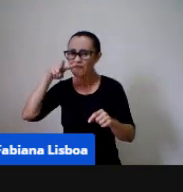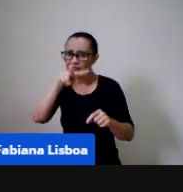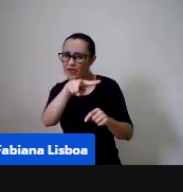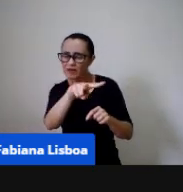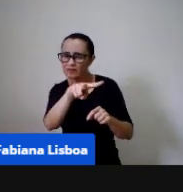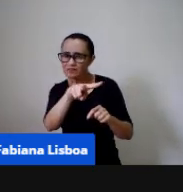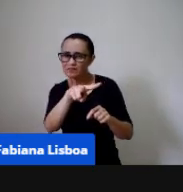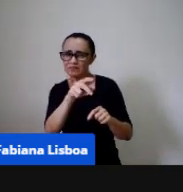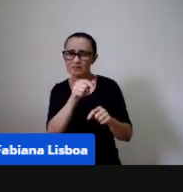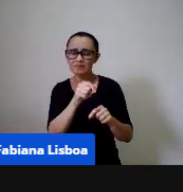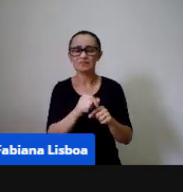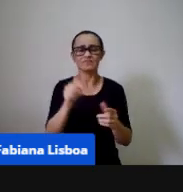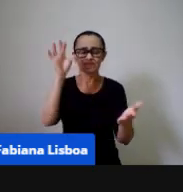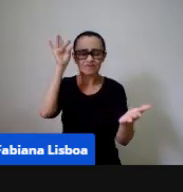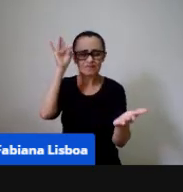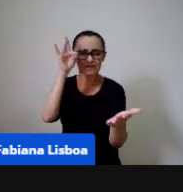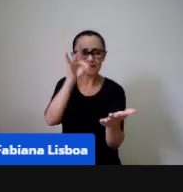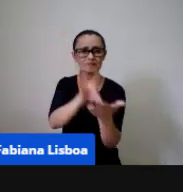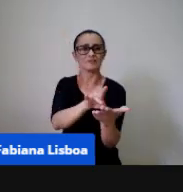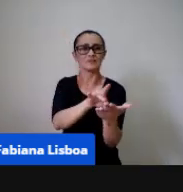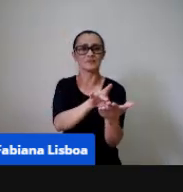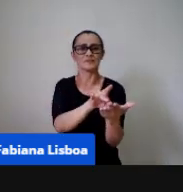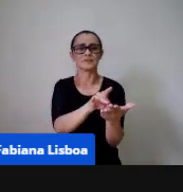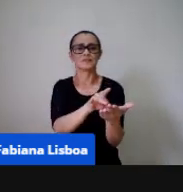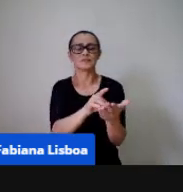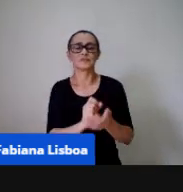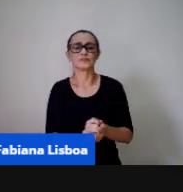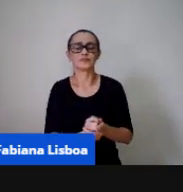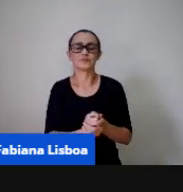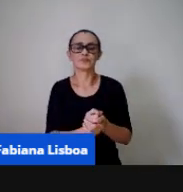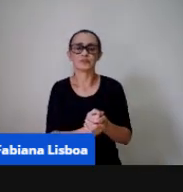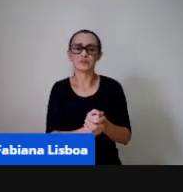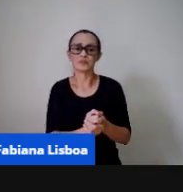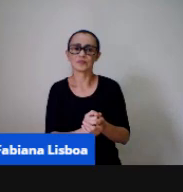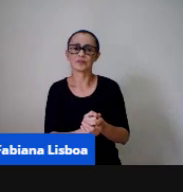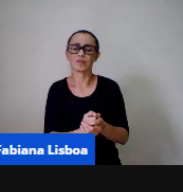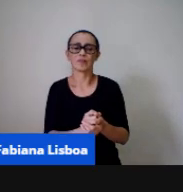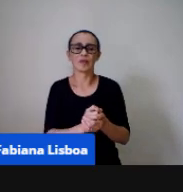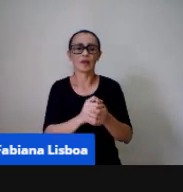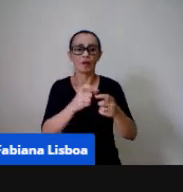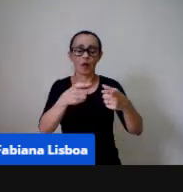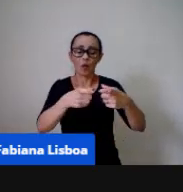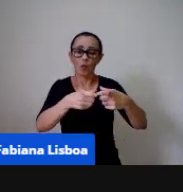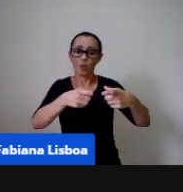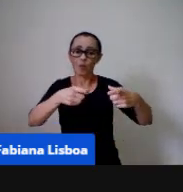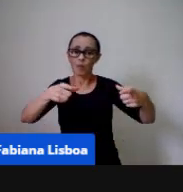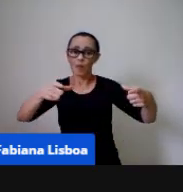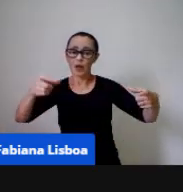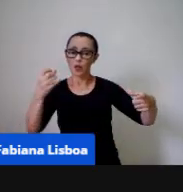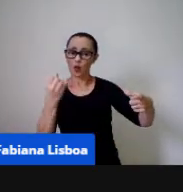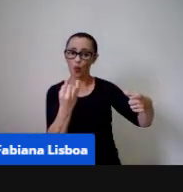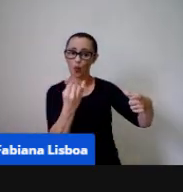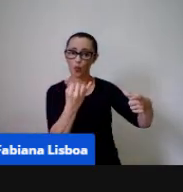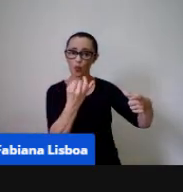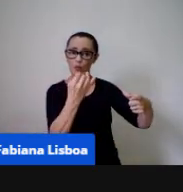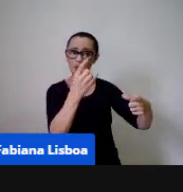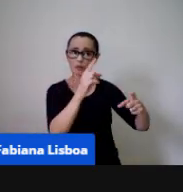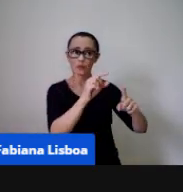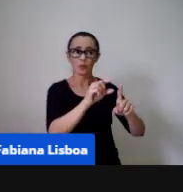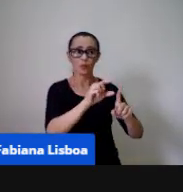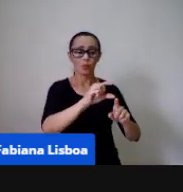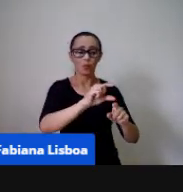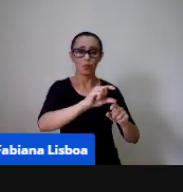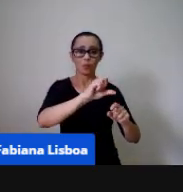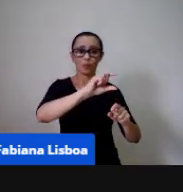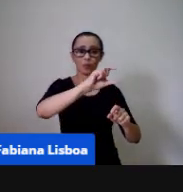tridimensionalmente esse gráfico onde ela percebe que quanto maior o número mais volume foi feito ali naquela